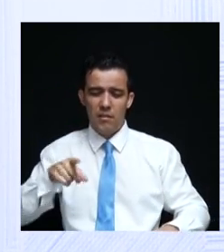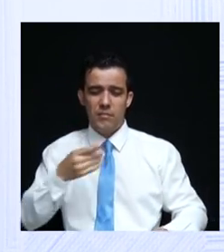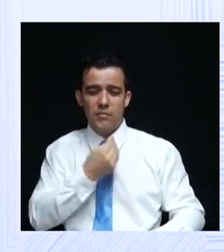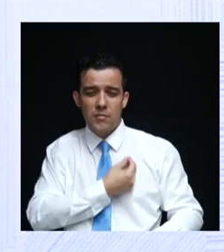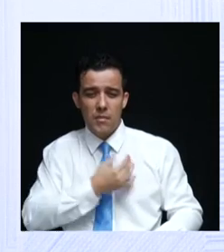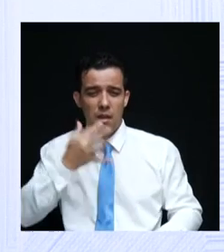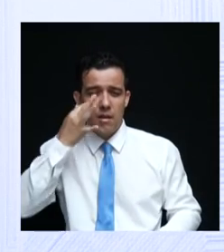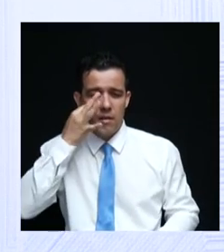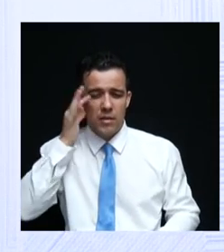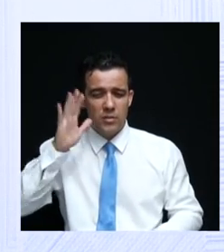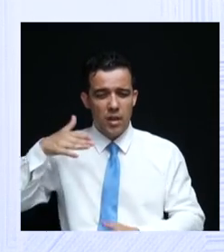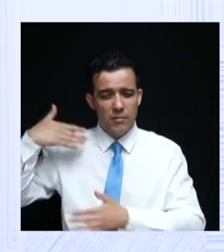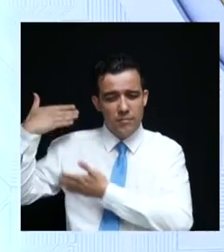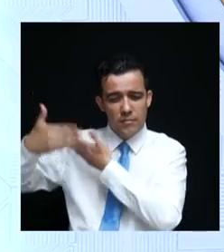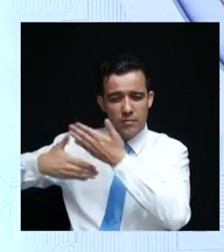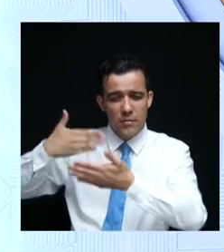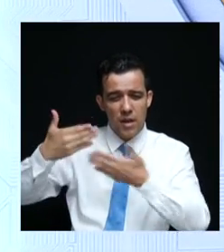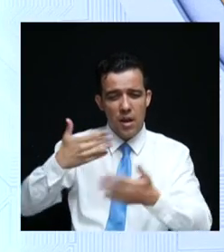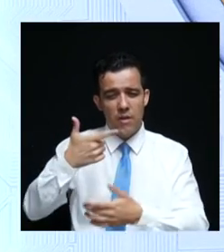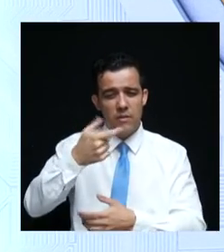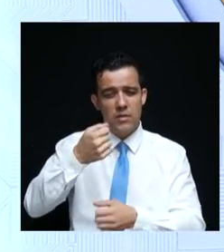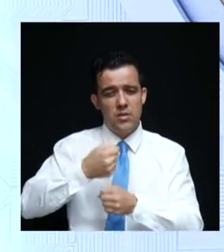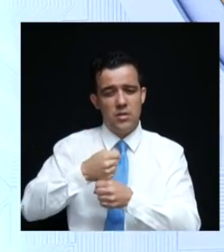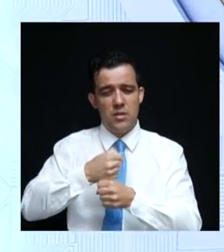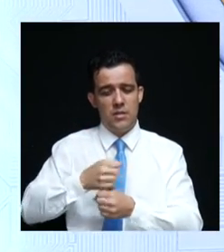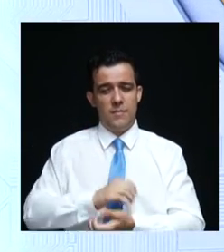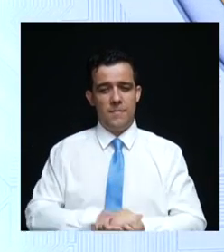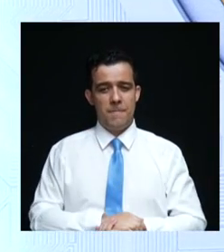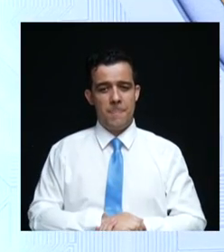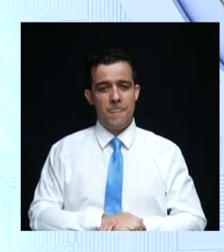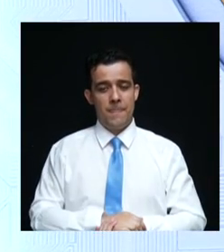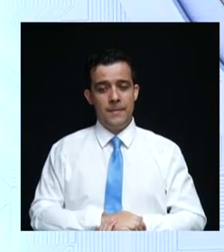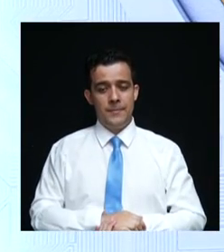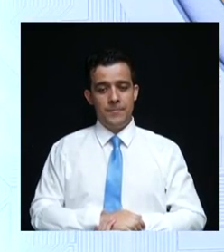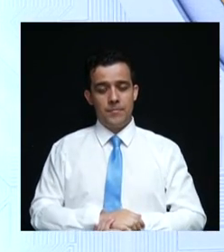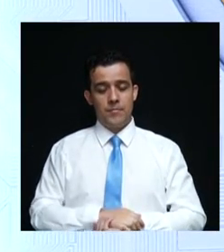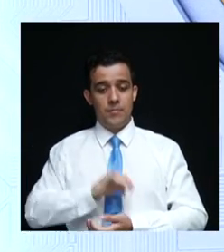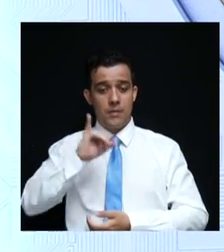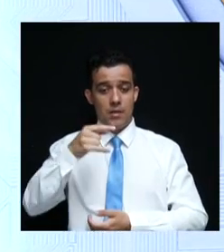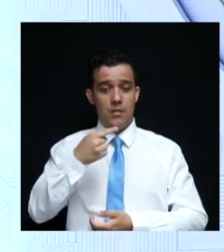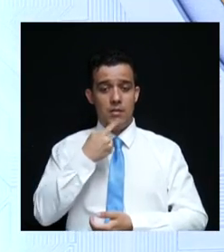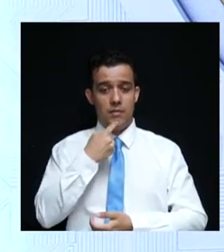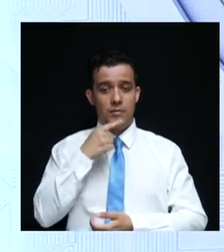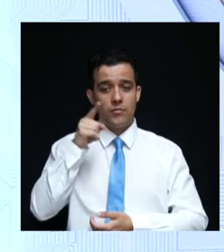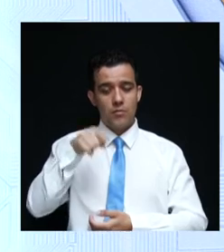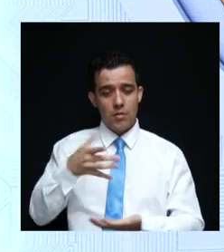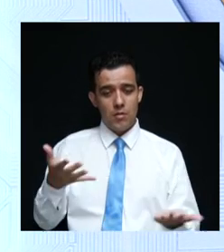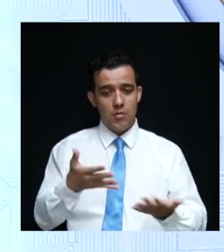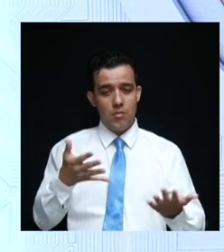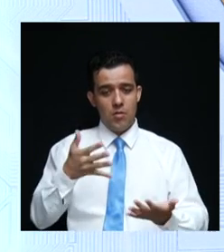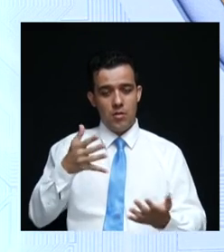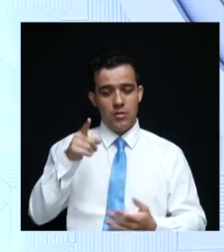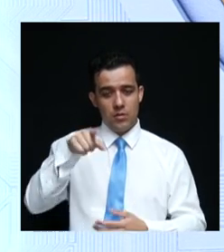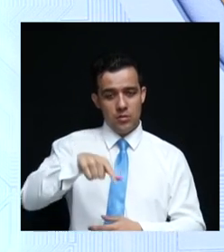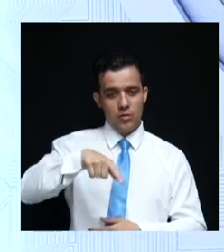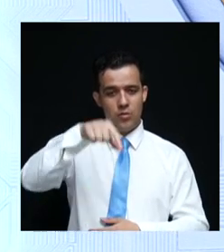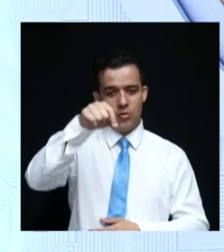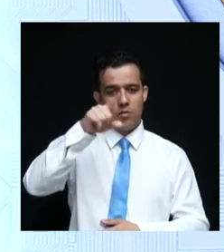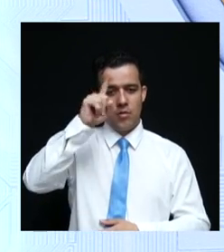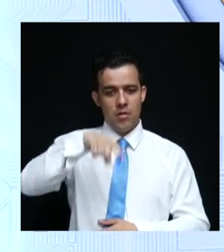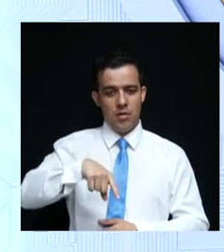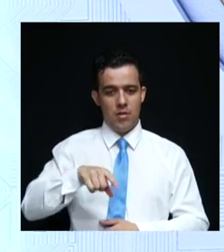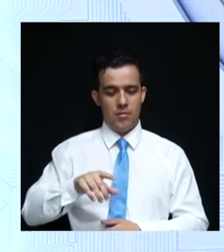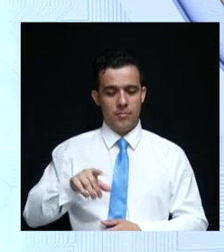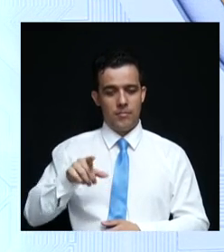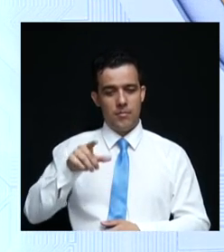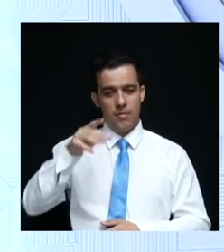20 anos e fizeram mal à população. Obrigado. Candidato Zé Hélito, o senhor agora escolhe forçosamente o candidato Daniel